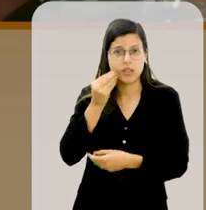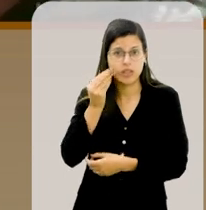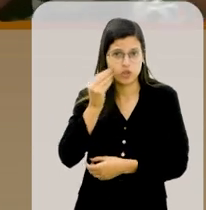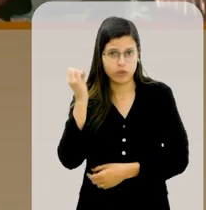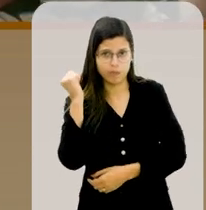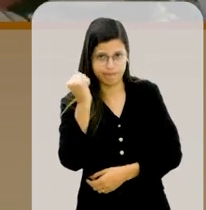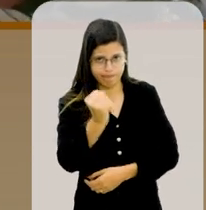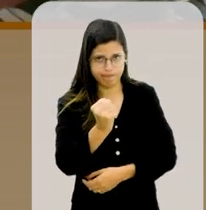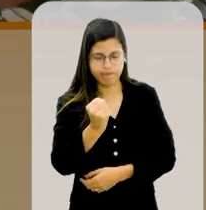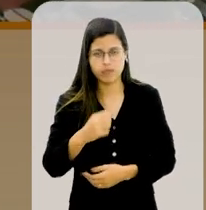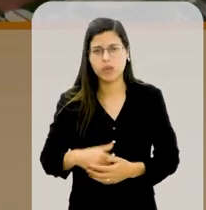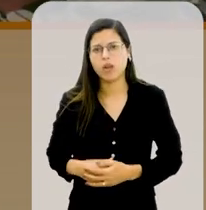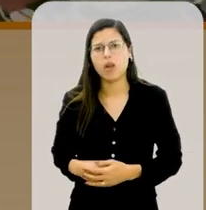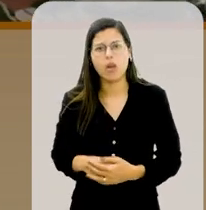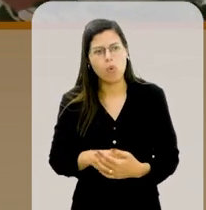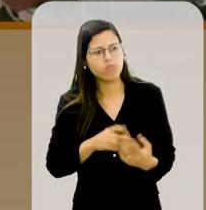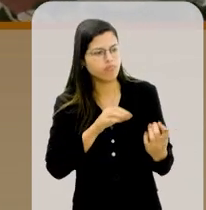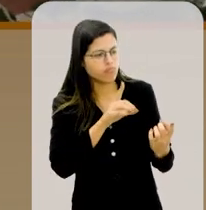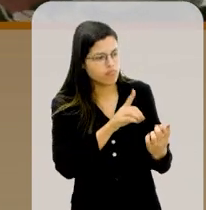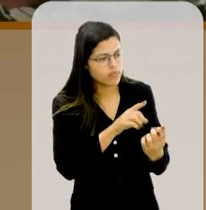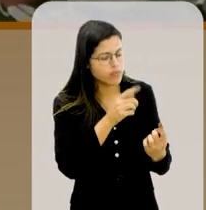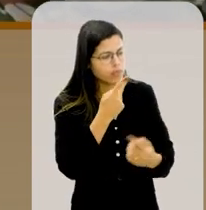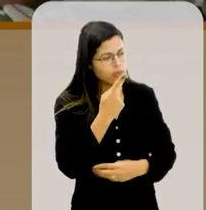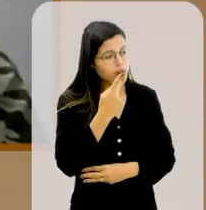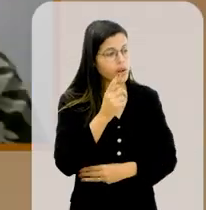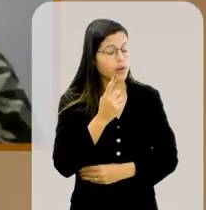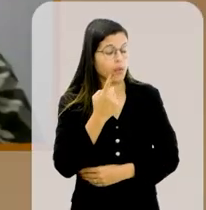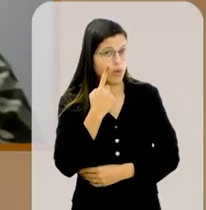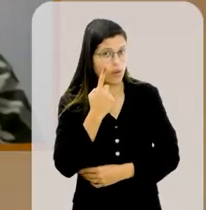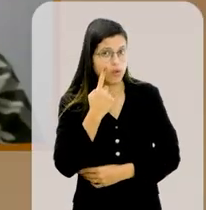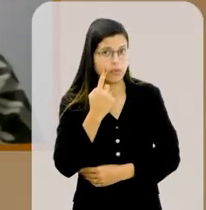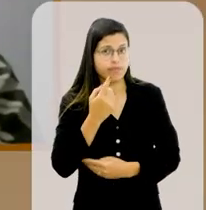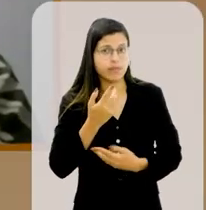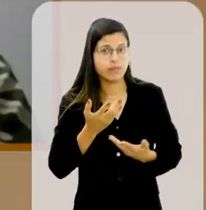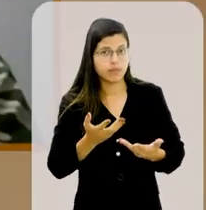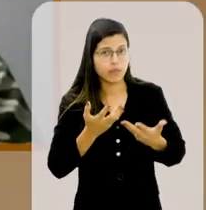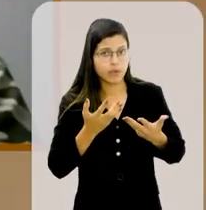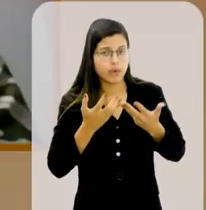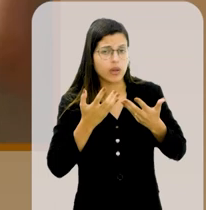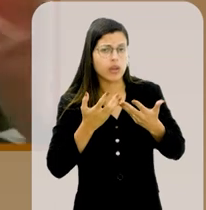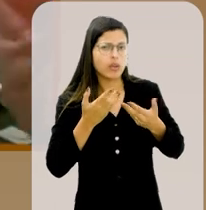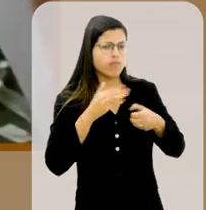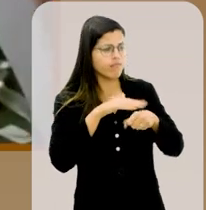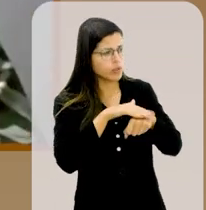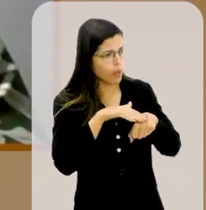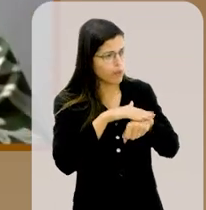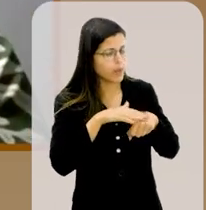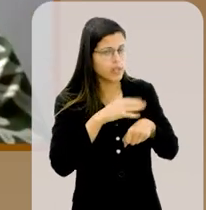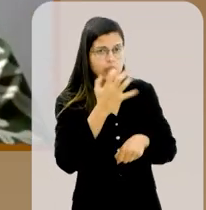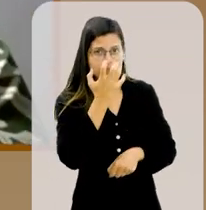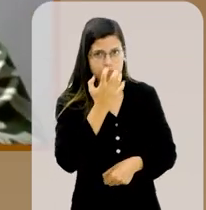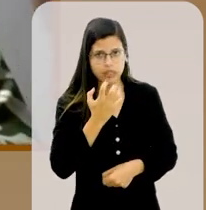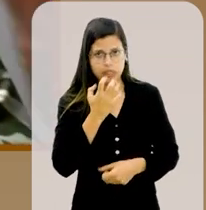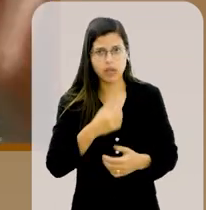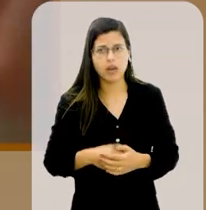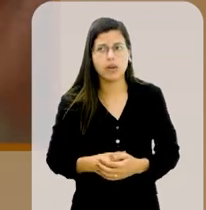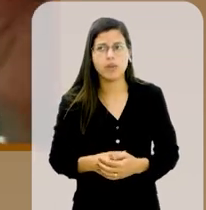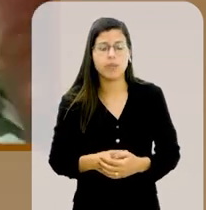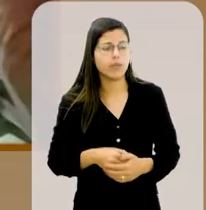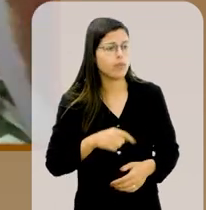ocorrer, eu cheguei para ele e disse assim, olha, eu gostaria de ter uma conversa muito séria.